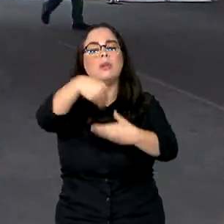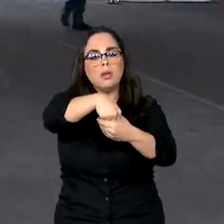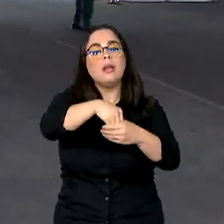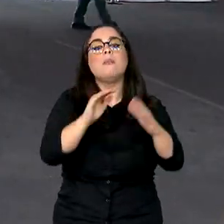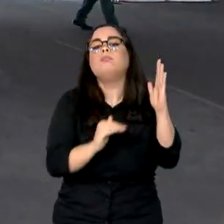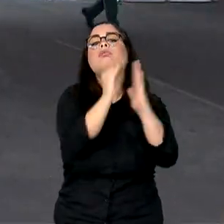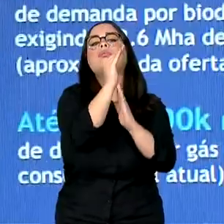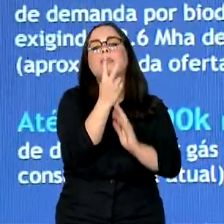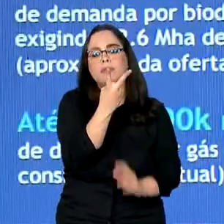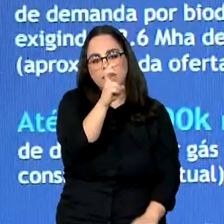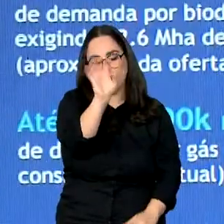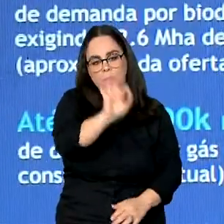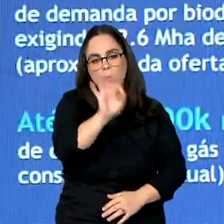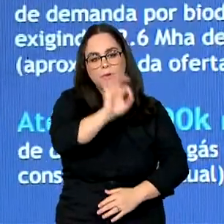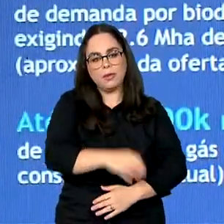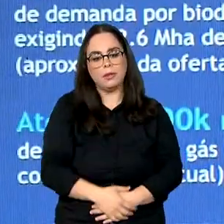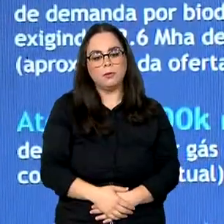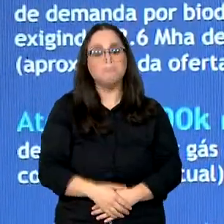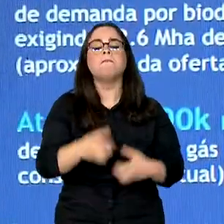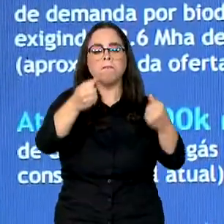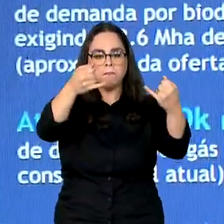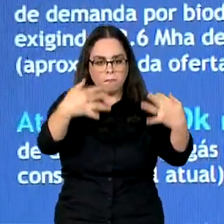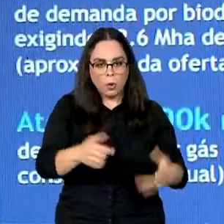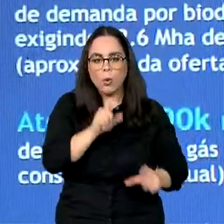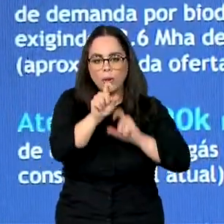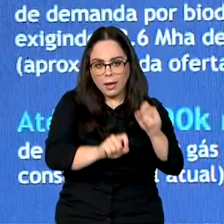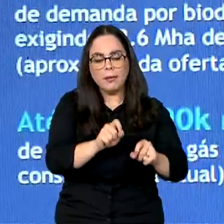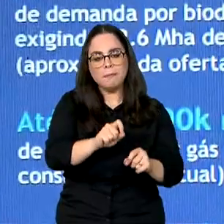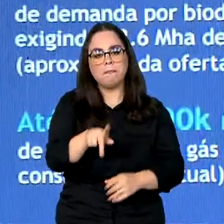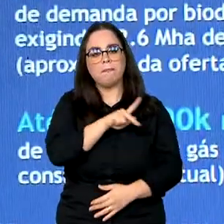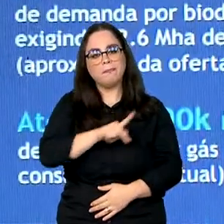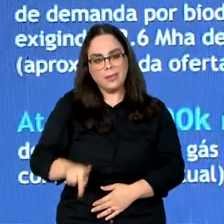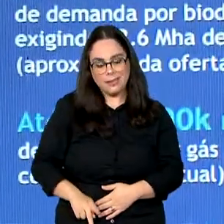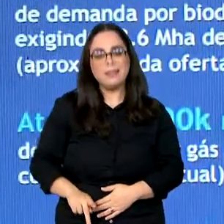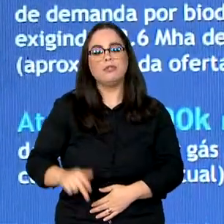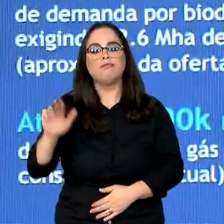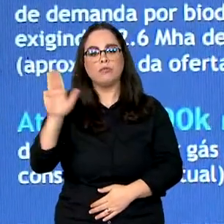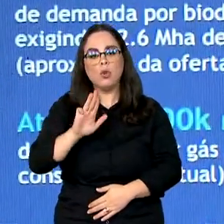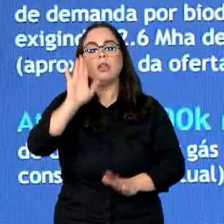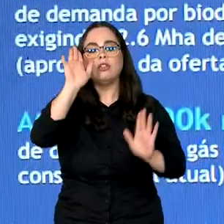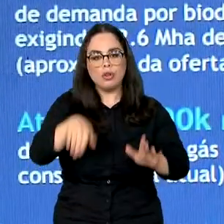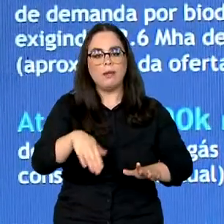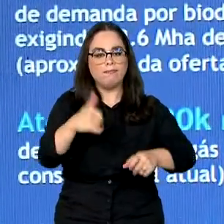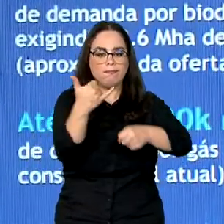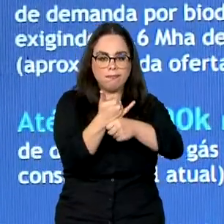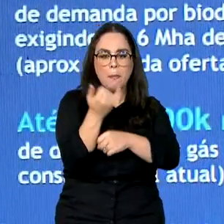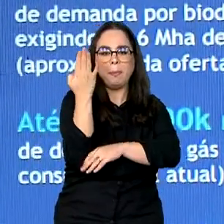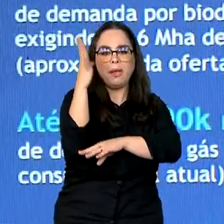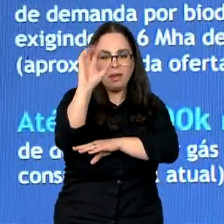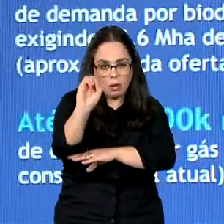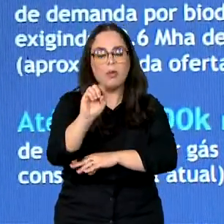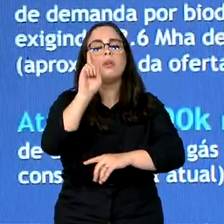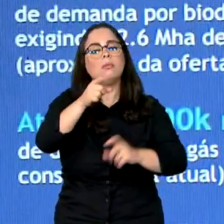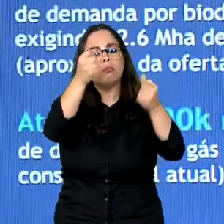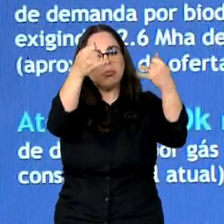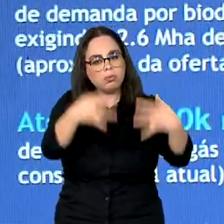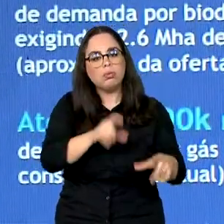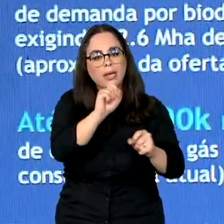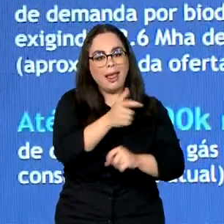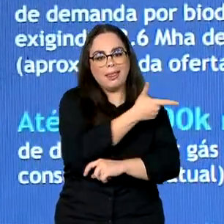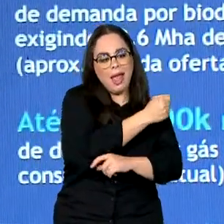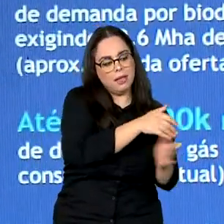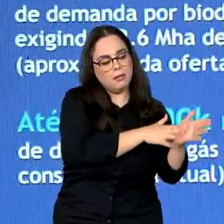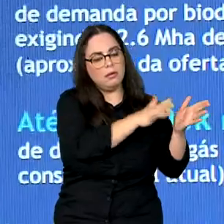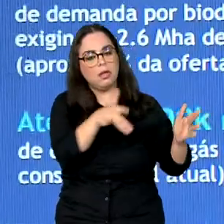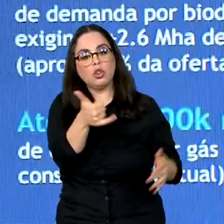25%. Do biodiesel, o presidente Lula já passou, o ano passado, de 10% para 12